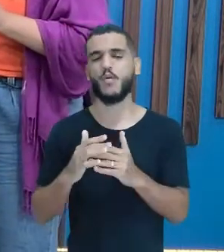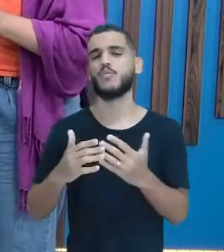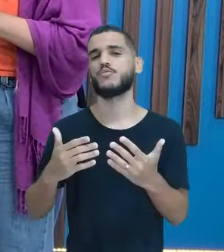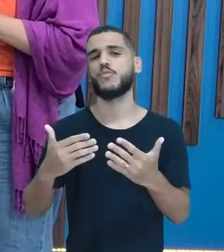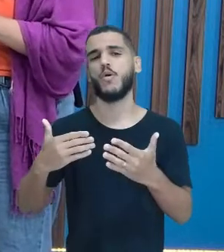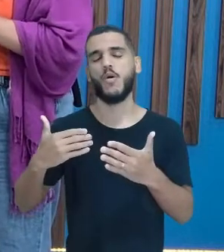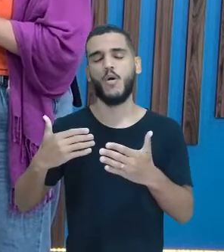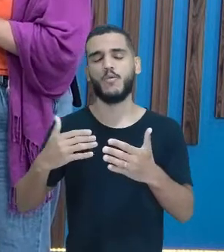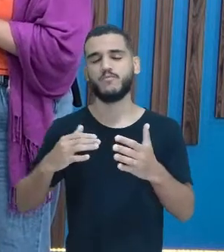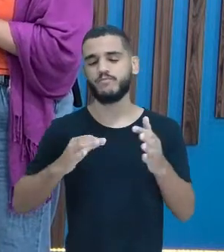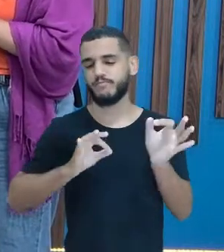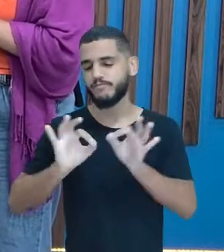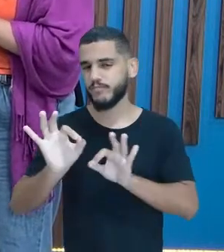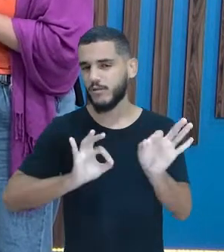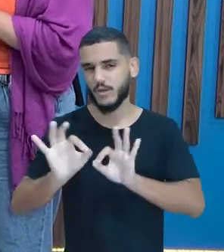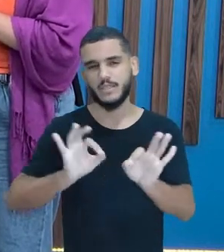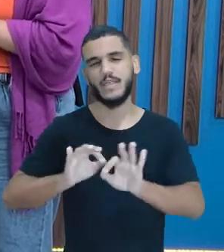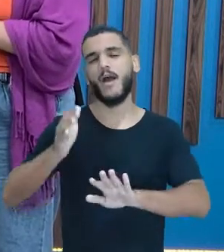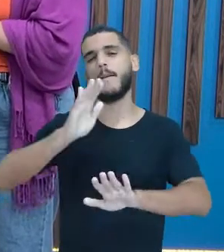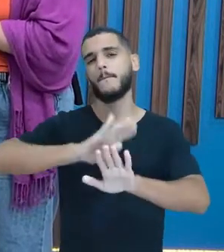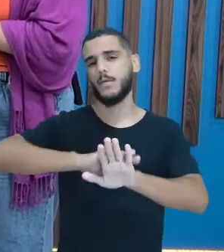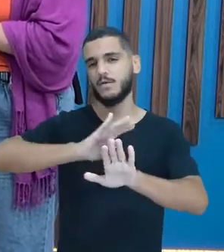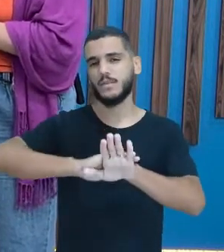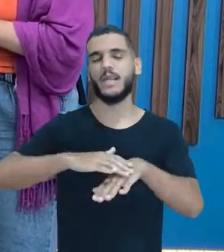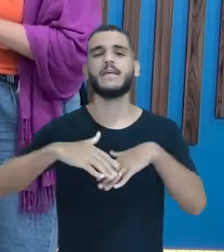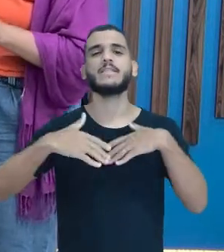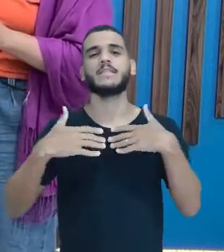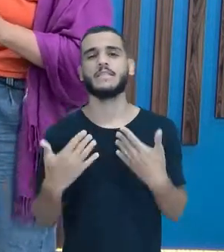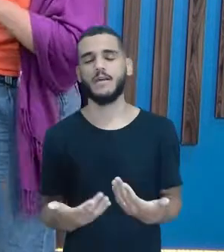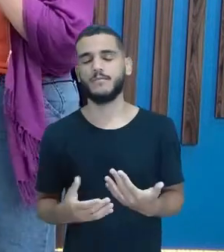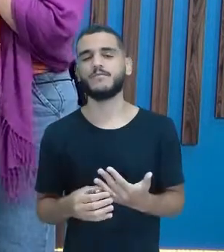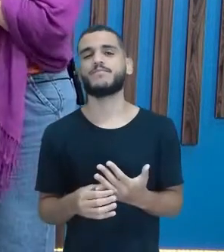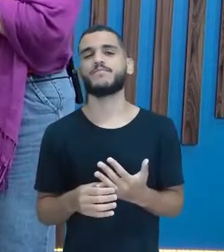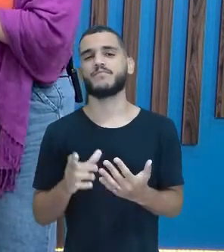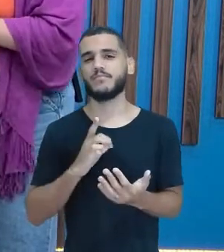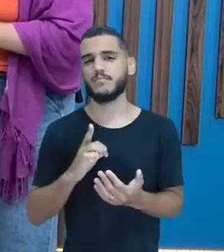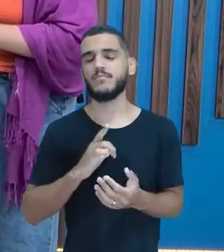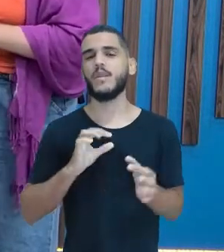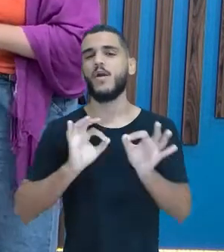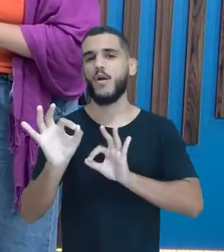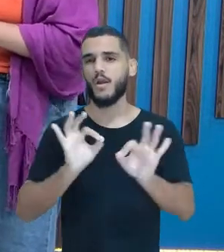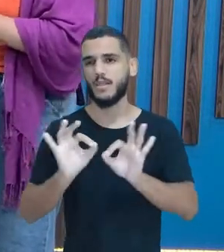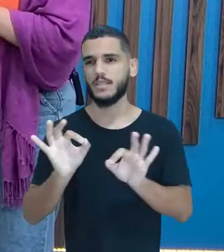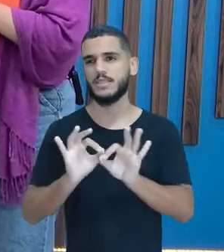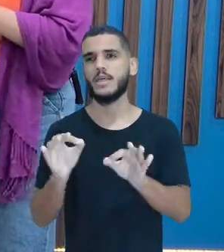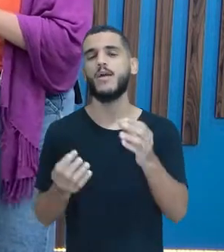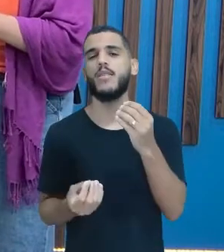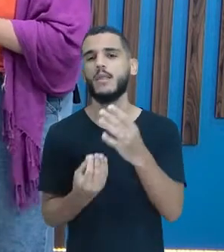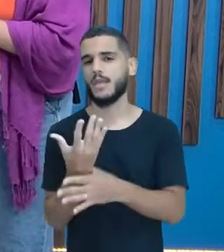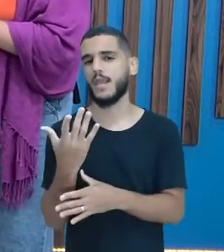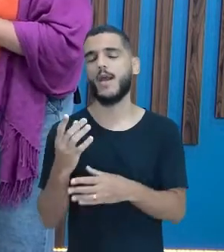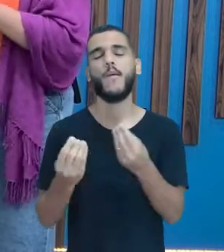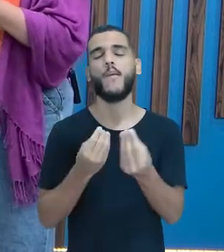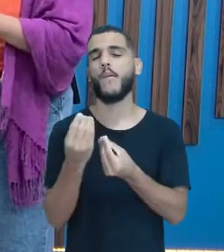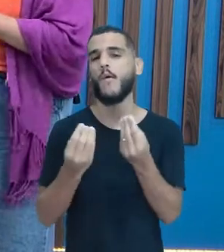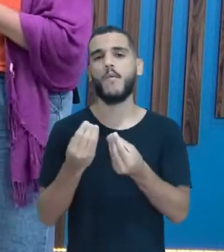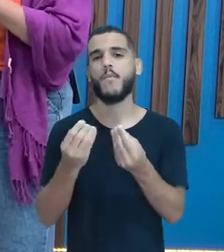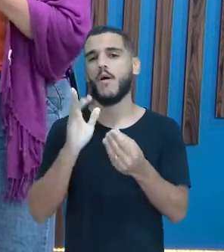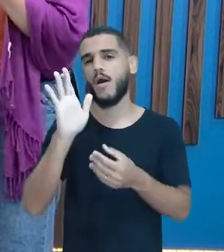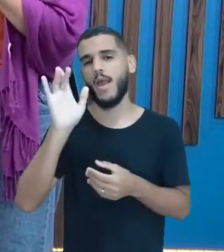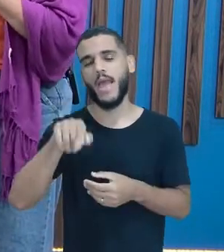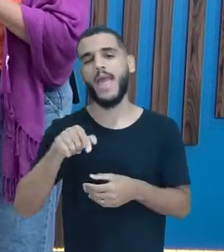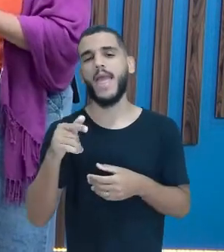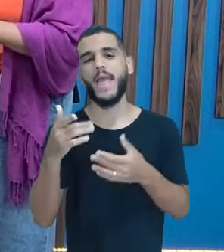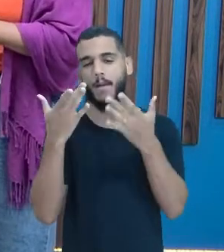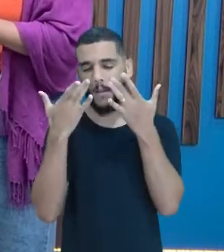de estudo do fazer teatral, o processo de montagem, de saber como é uma montagem de espetáculo, ou seja, tudo é